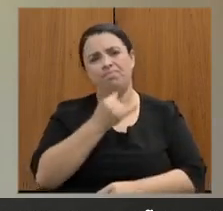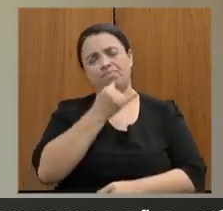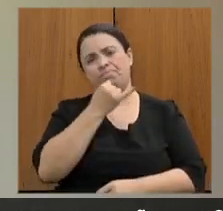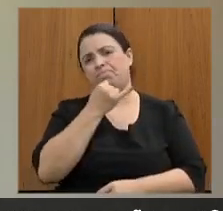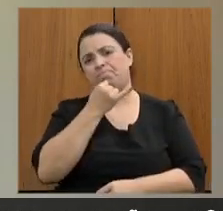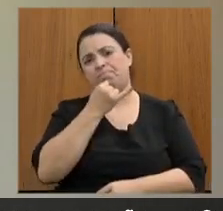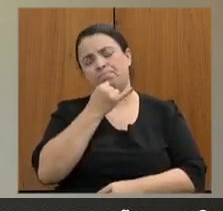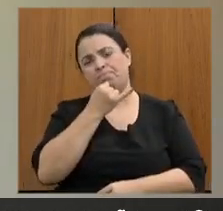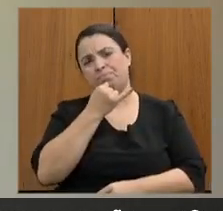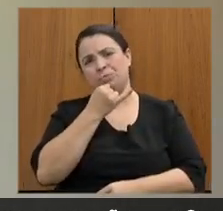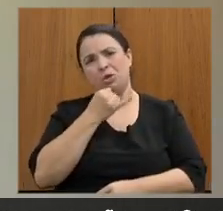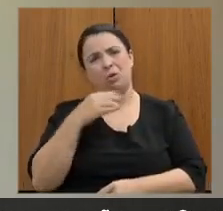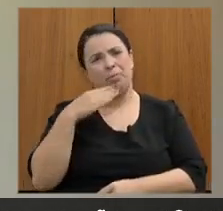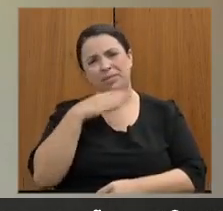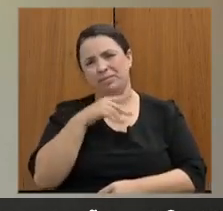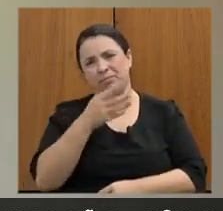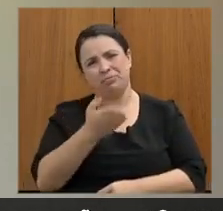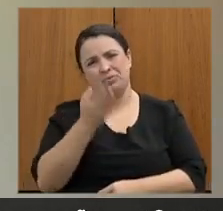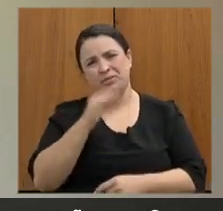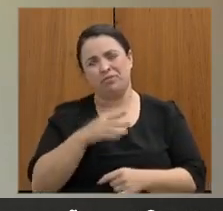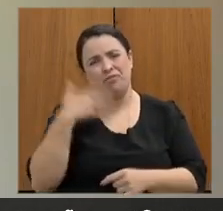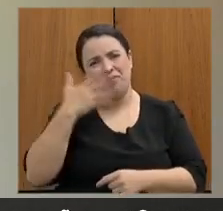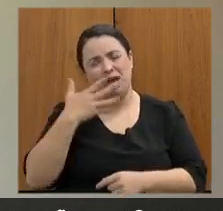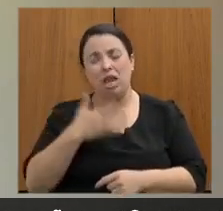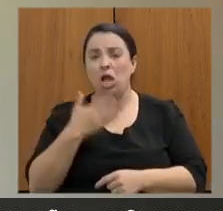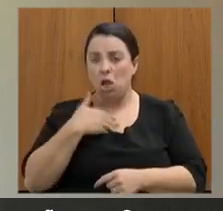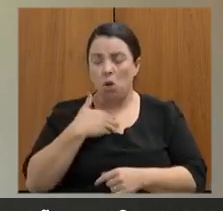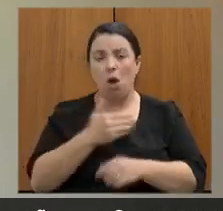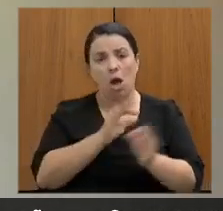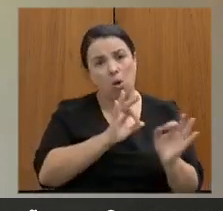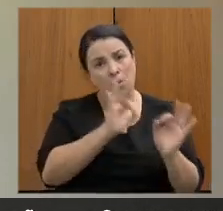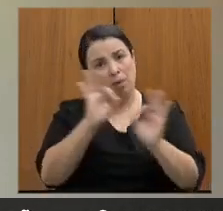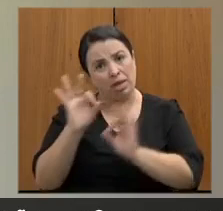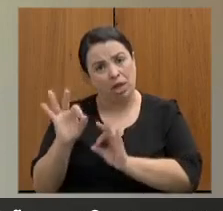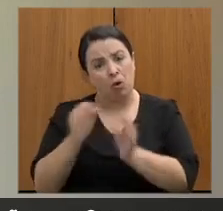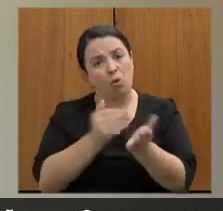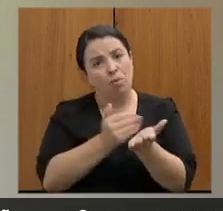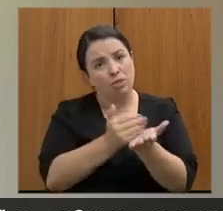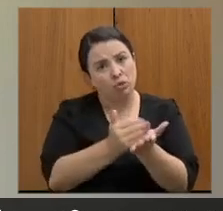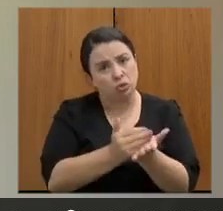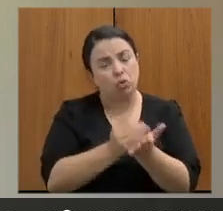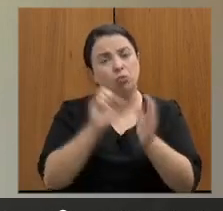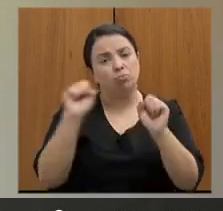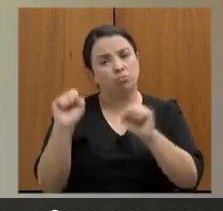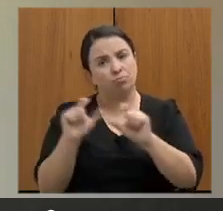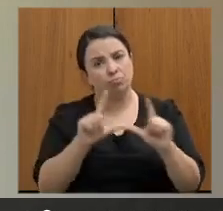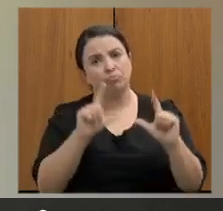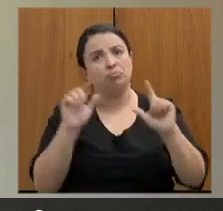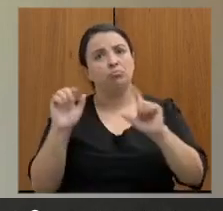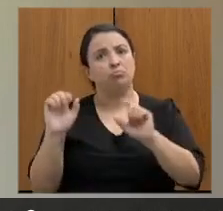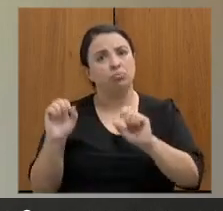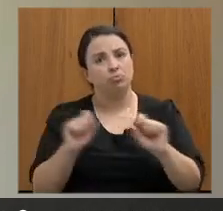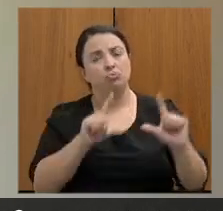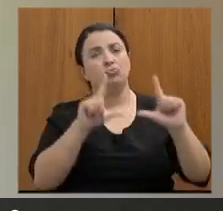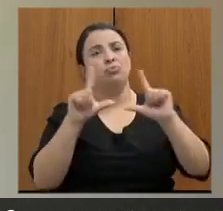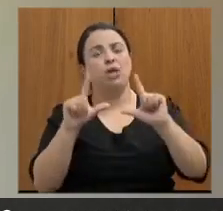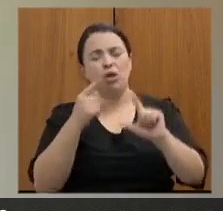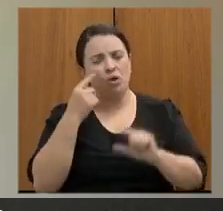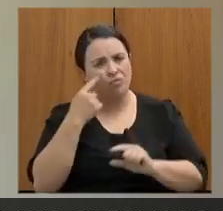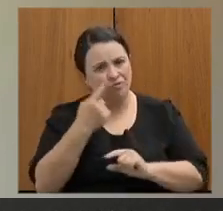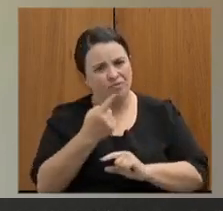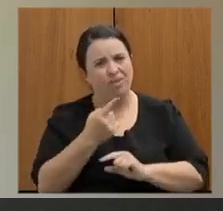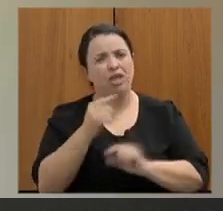o início aqui da sessão de hoje vi que no início da sua fala a senhora trouxe o powerpoint